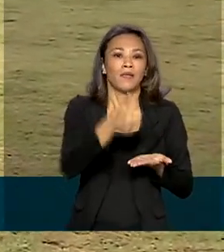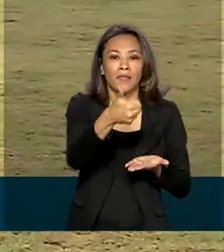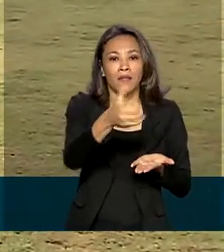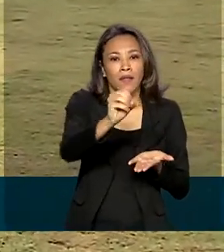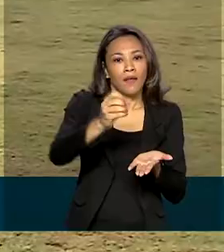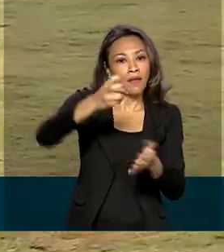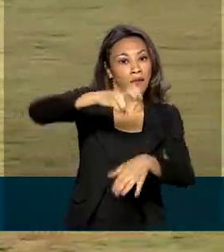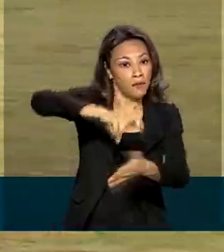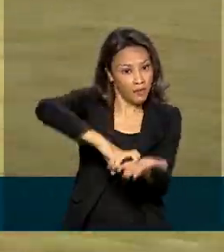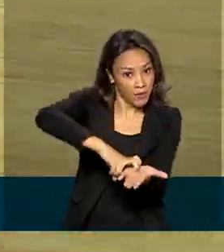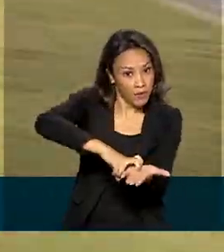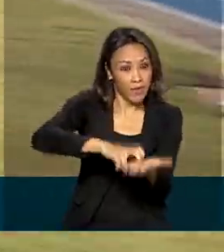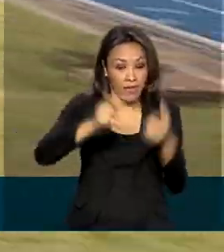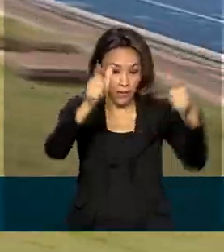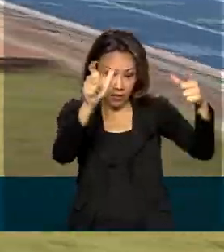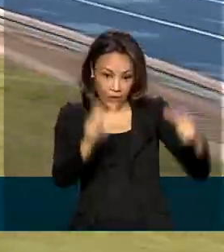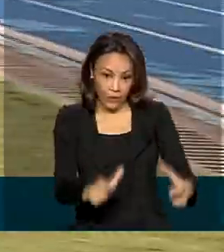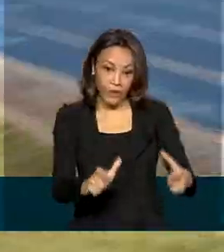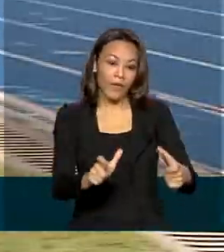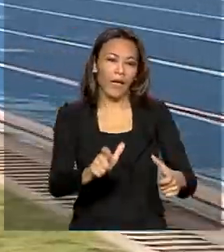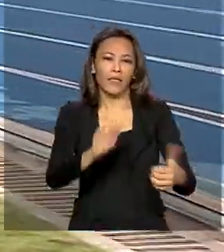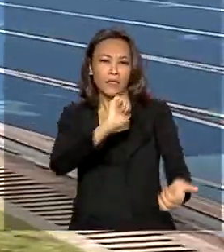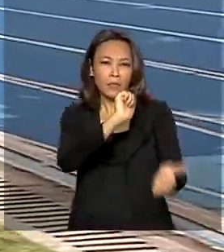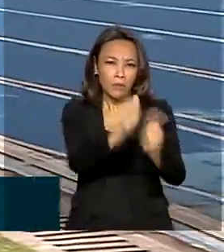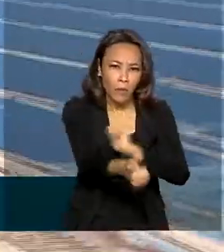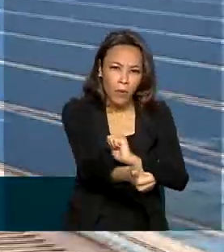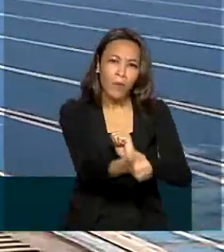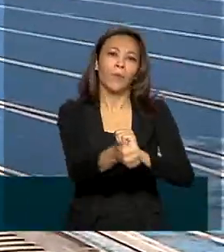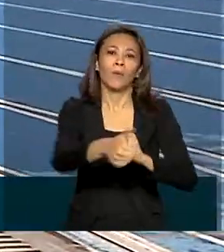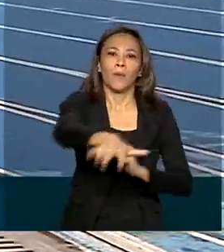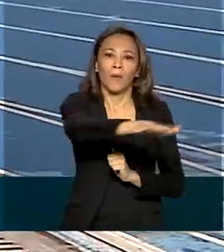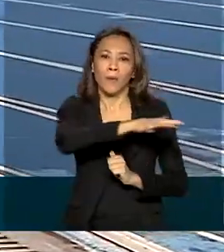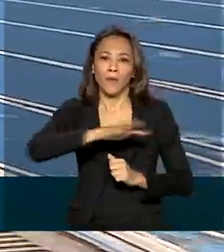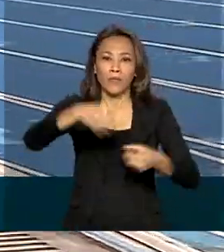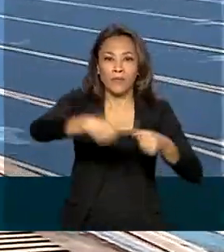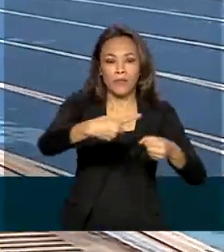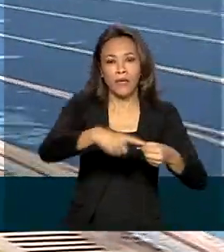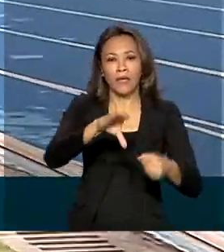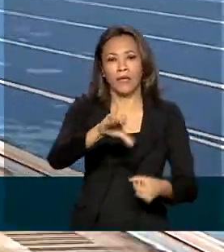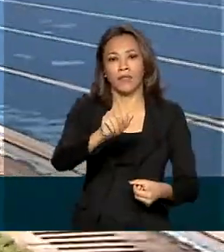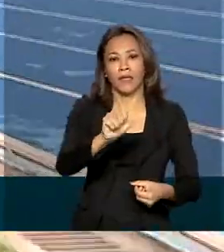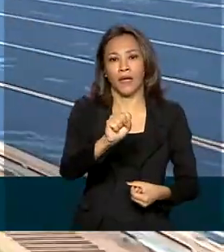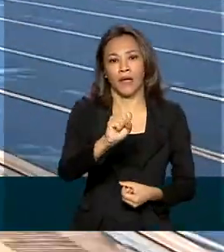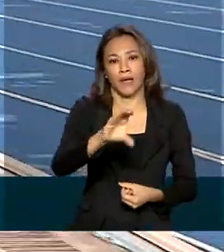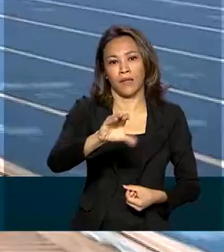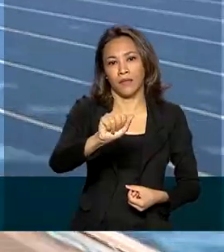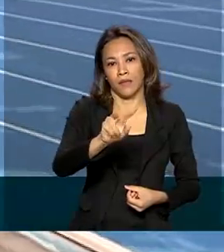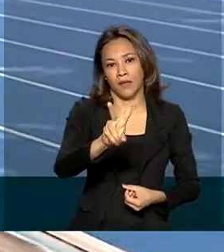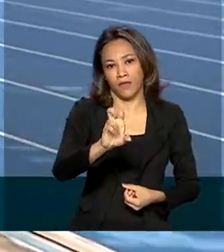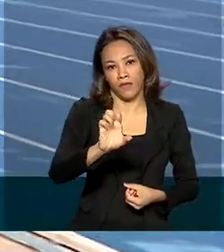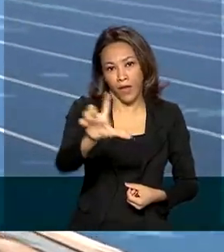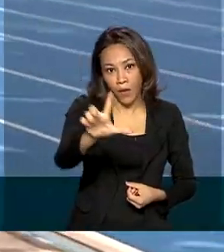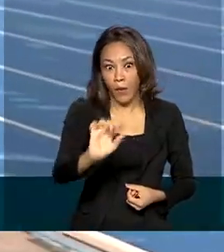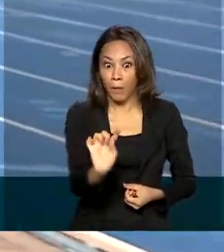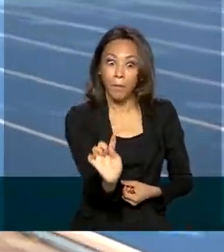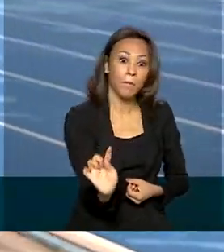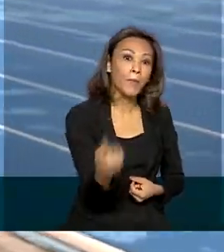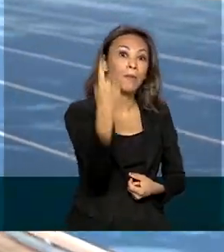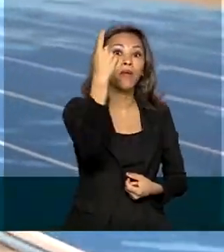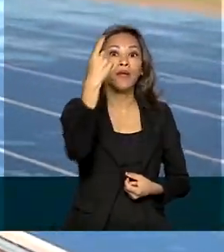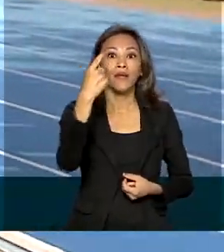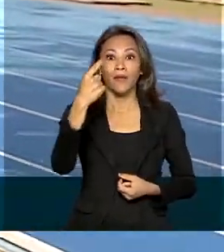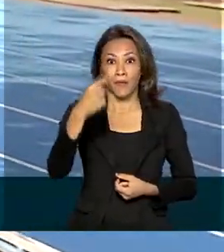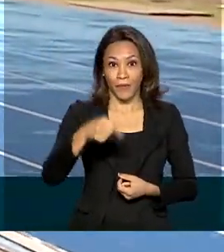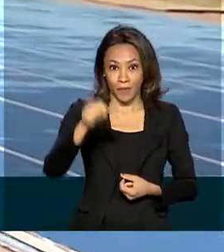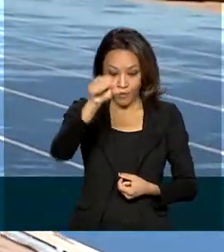manhã. O Centro Nacional de Treinamento de Atletismo aqui de Cascavel é o primeiro do tipo em toda a região sul